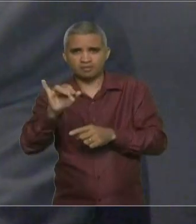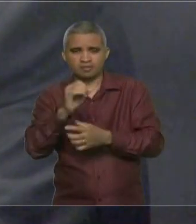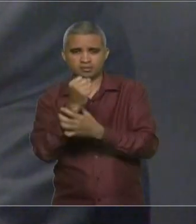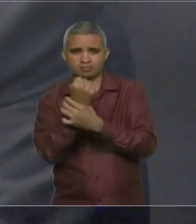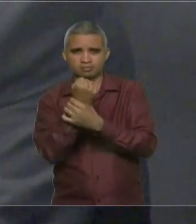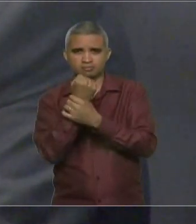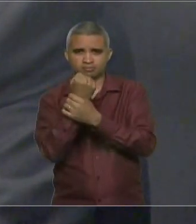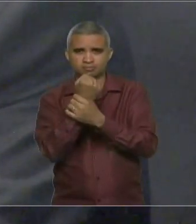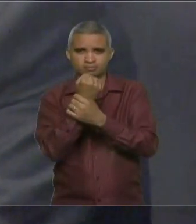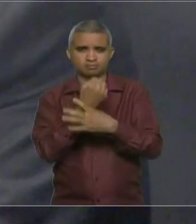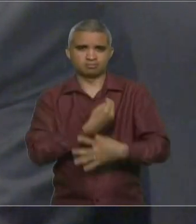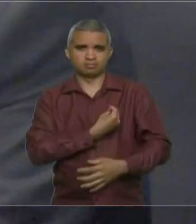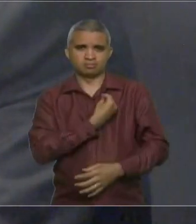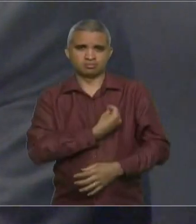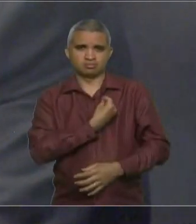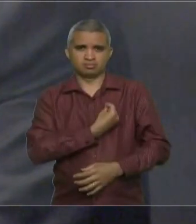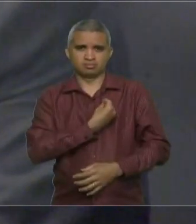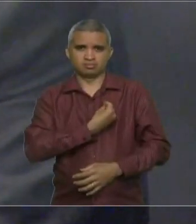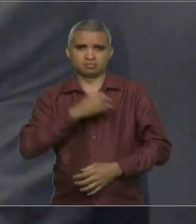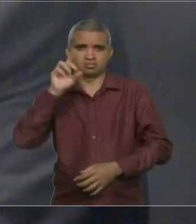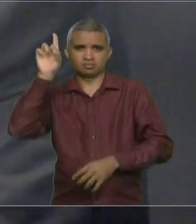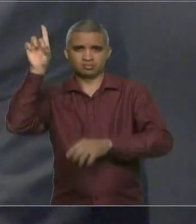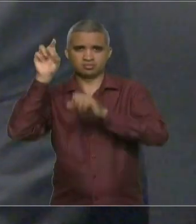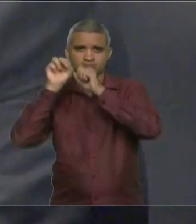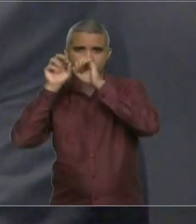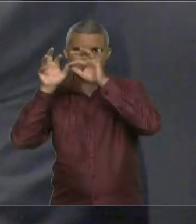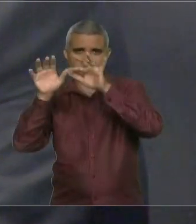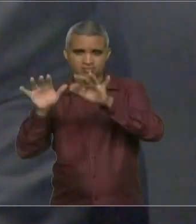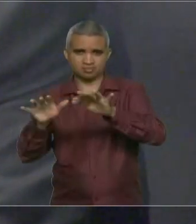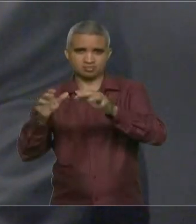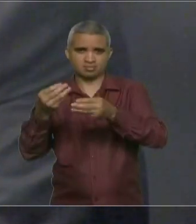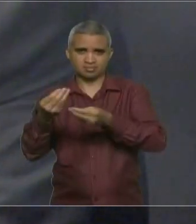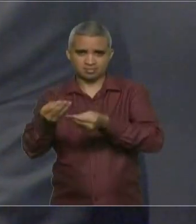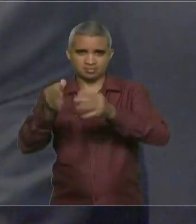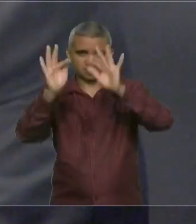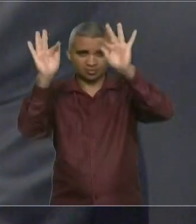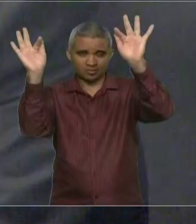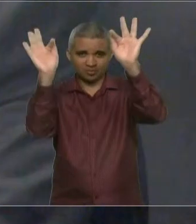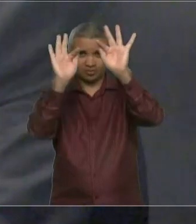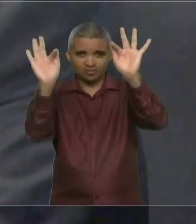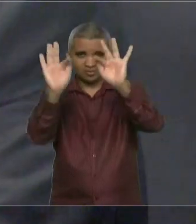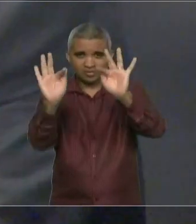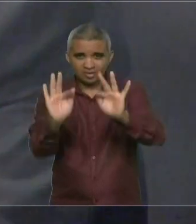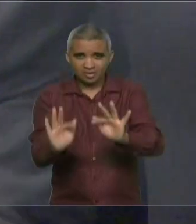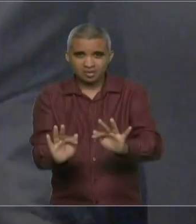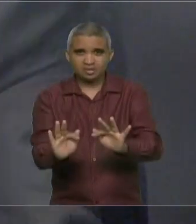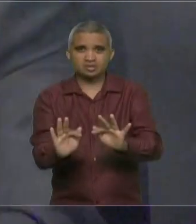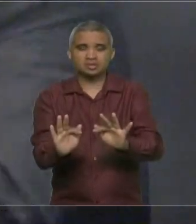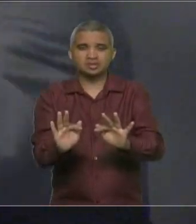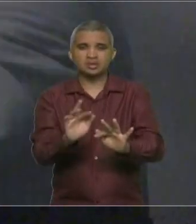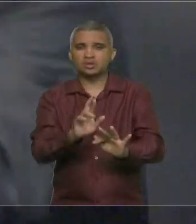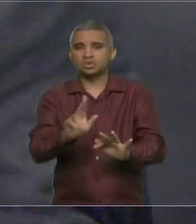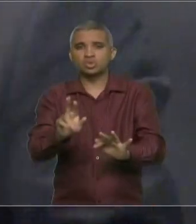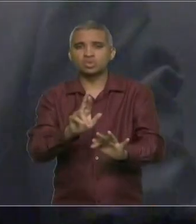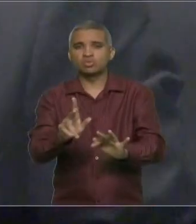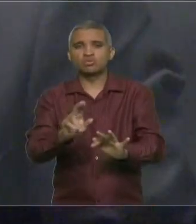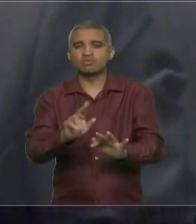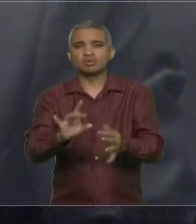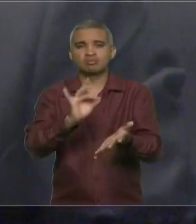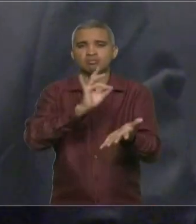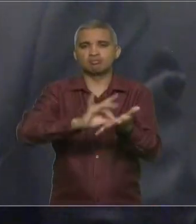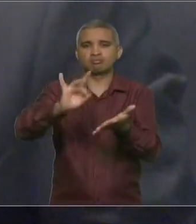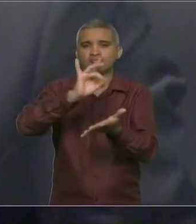Ele o fará feliz na terra e não entregará ao desejo dos seus inimigos. Só para